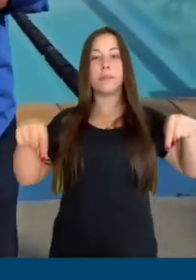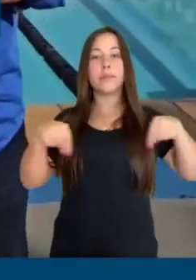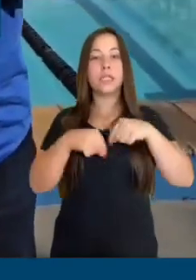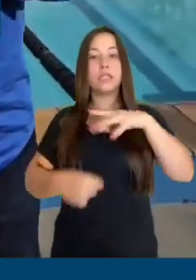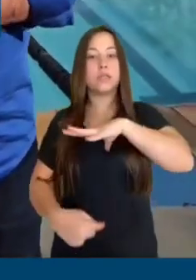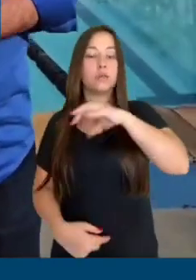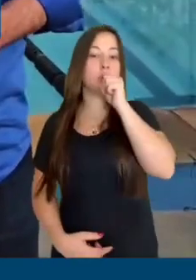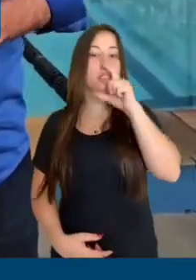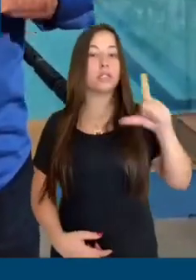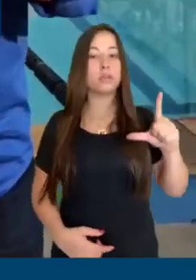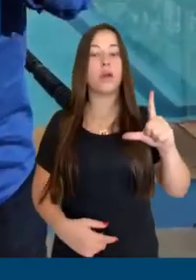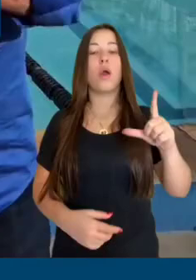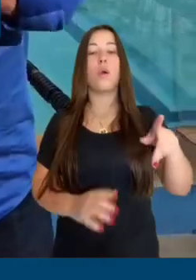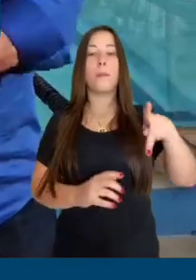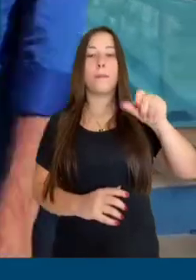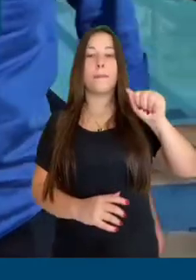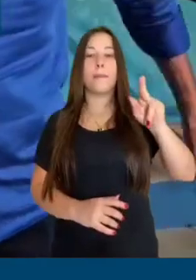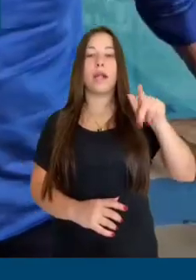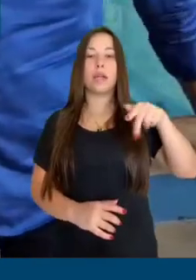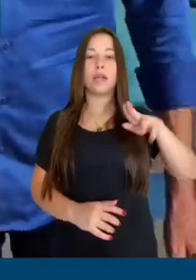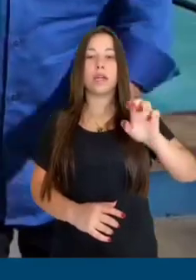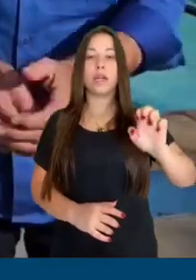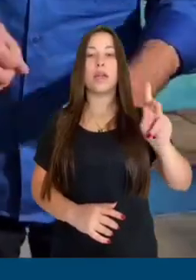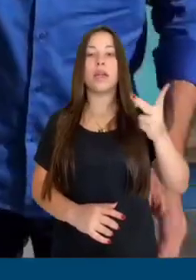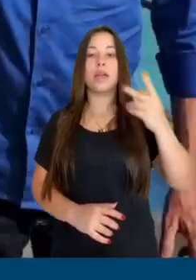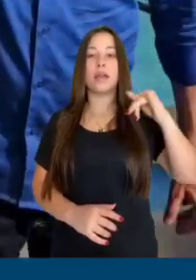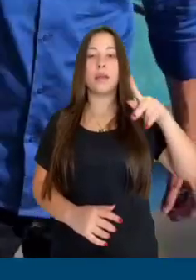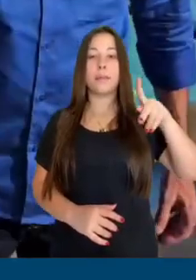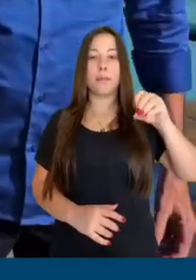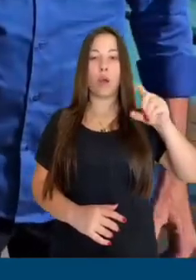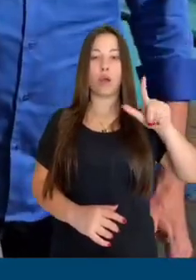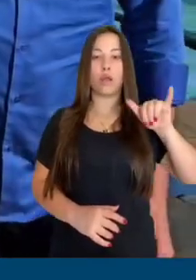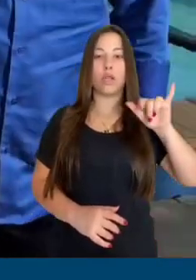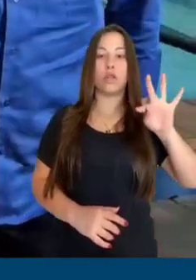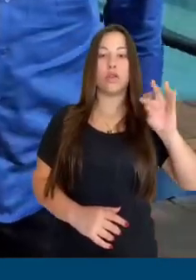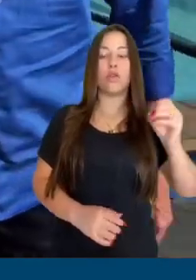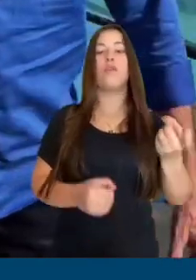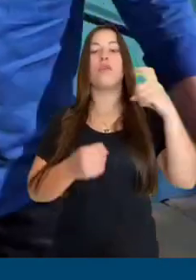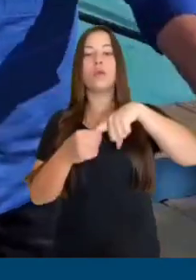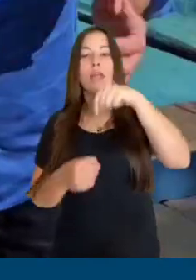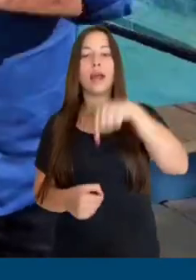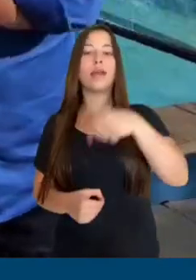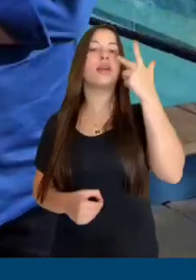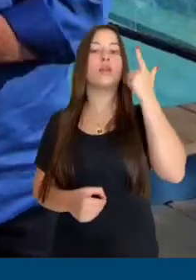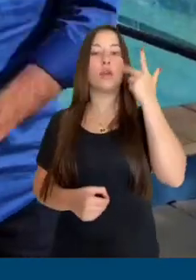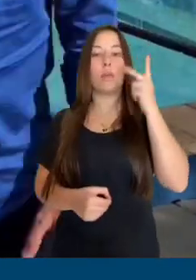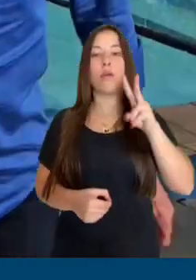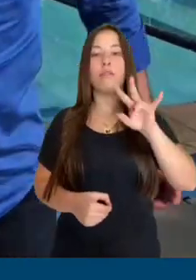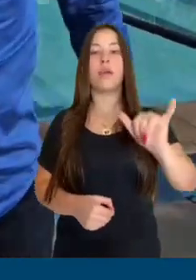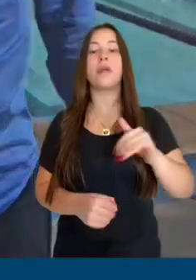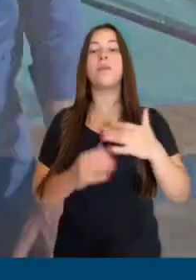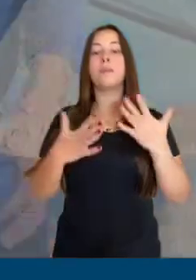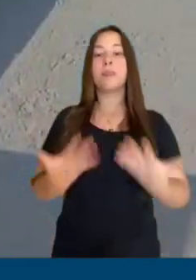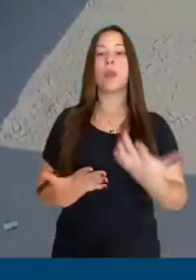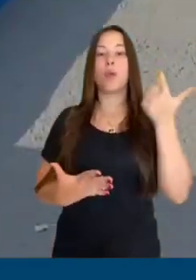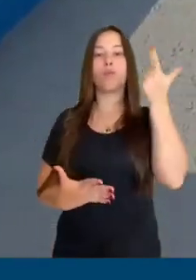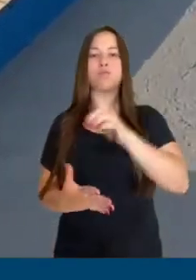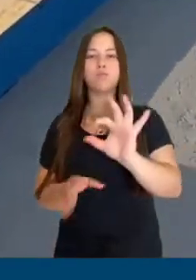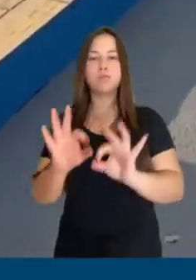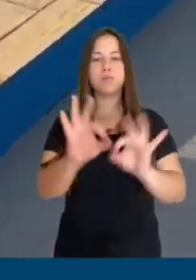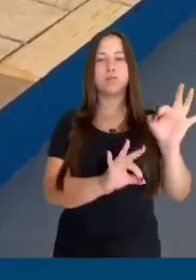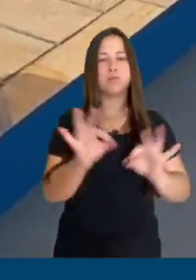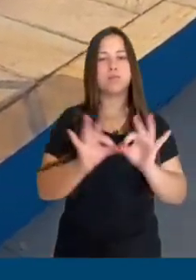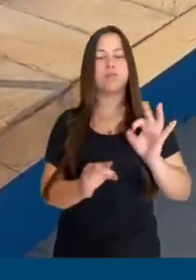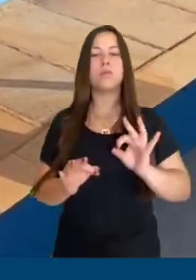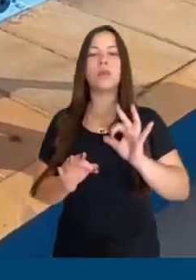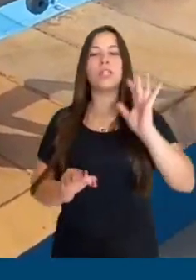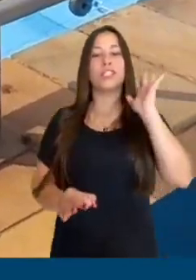piscina municipal do Centro Comunitário do Parque Hipólito, retornarão para cá para suas atividades normais. A recuperação